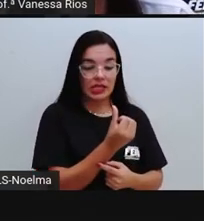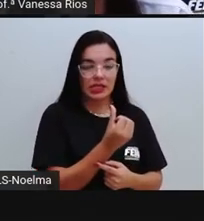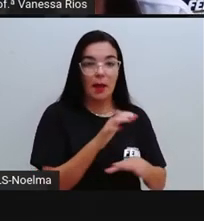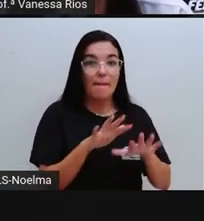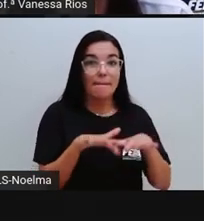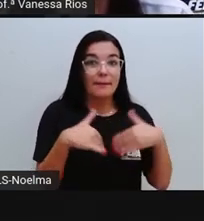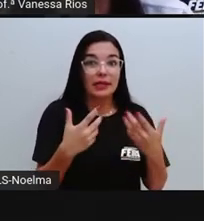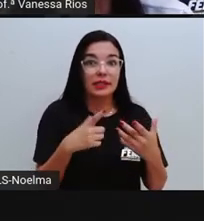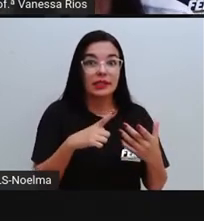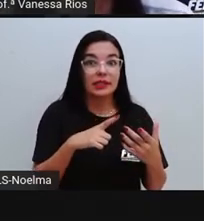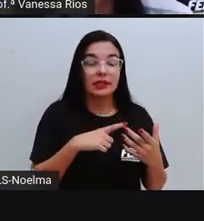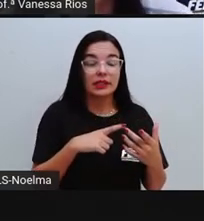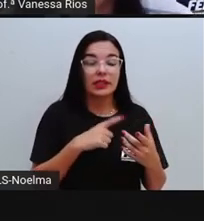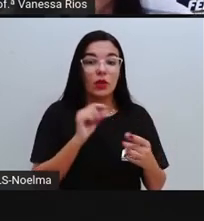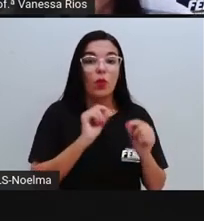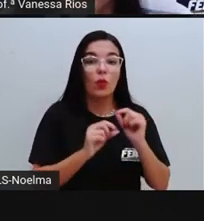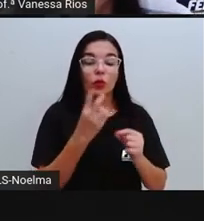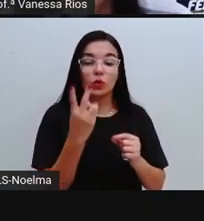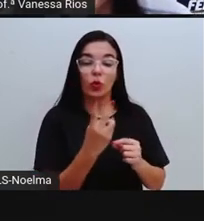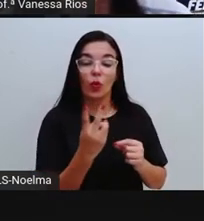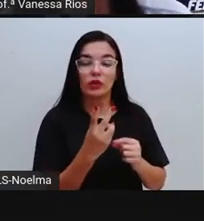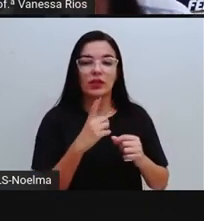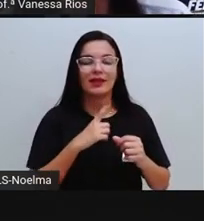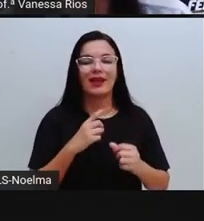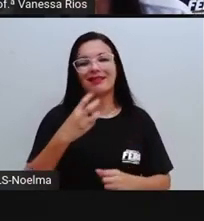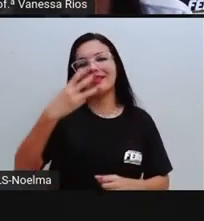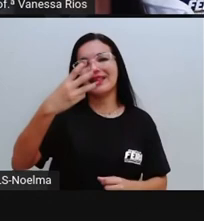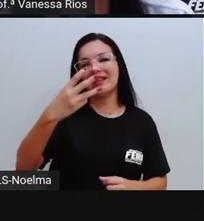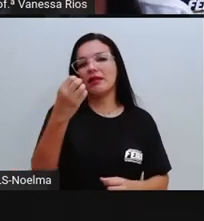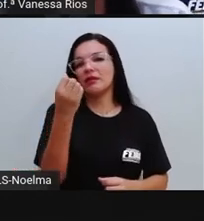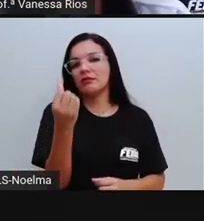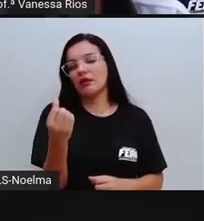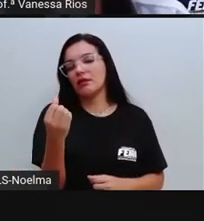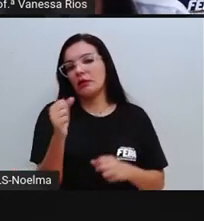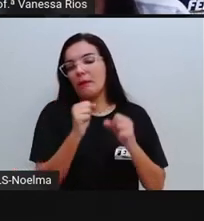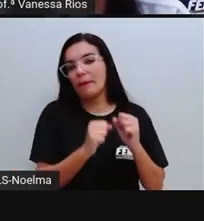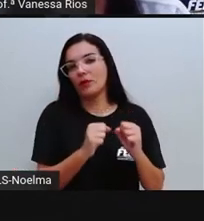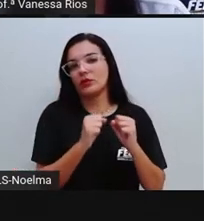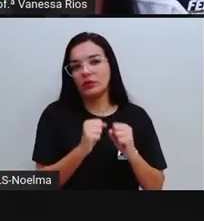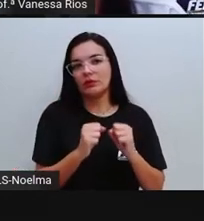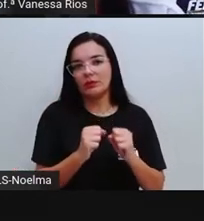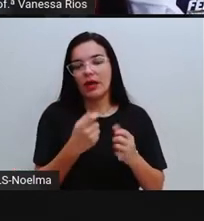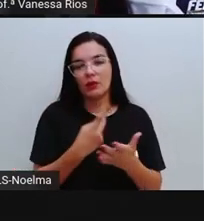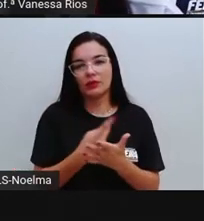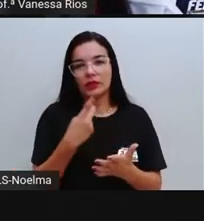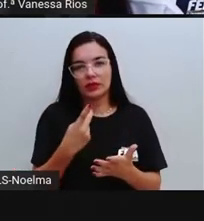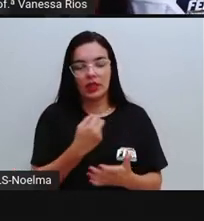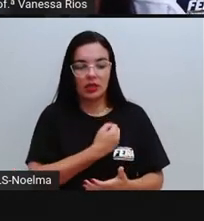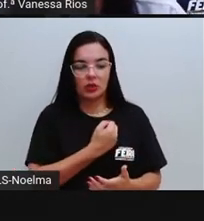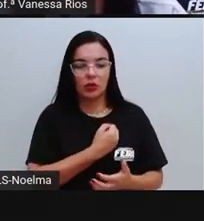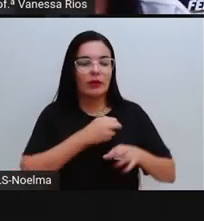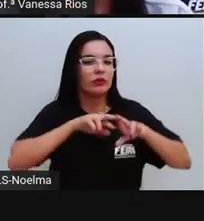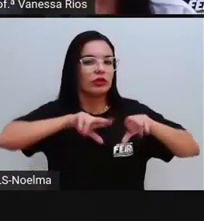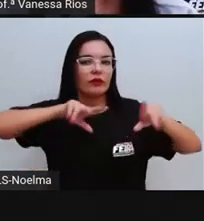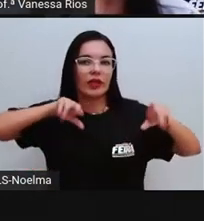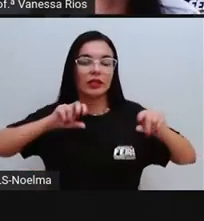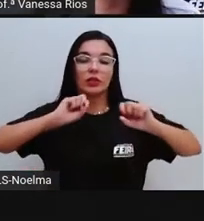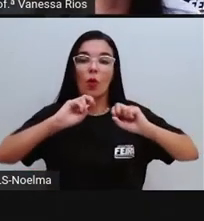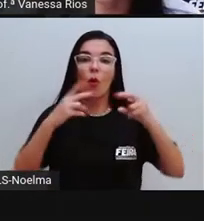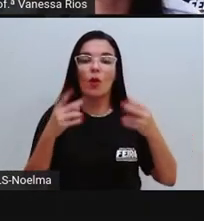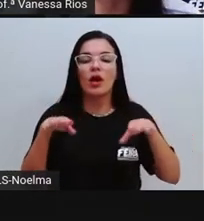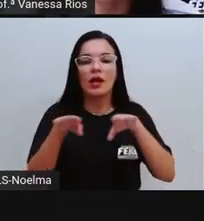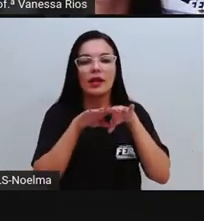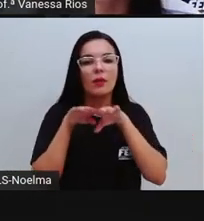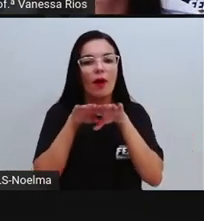percebemos 36 possibilidades. Então, o espaço amostral é igual a 36. Porque enquanto um